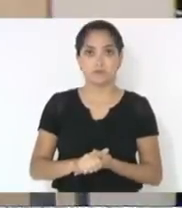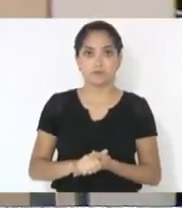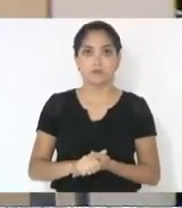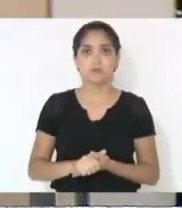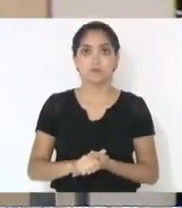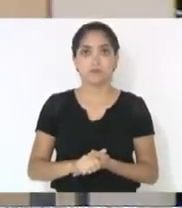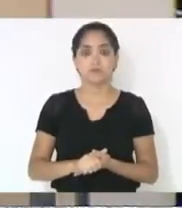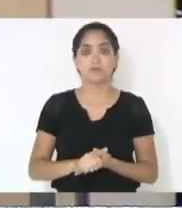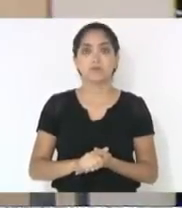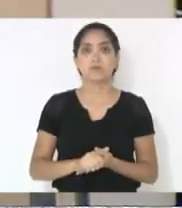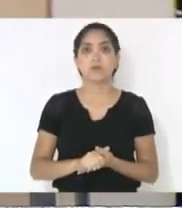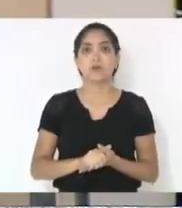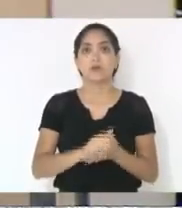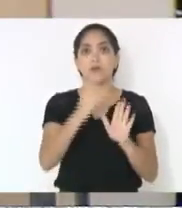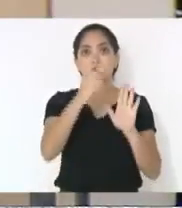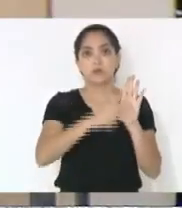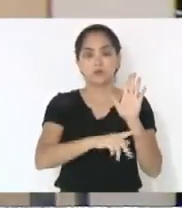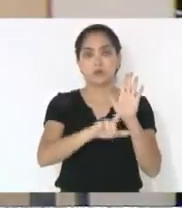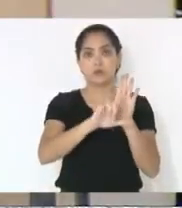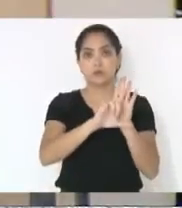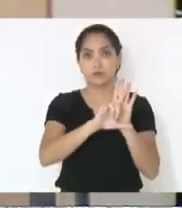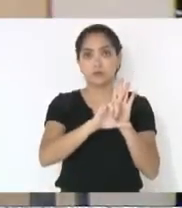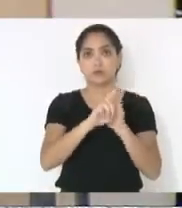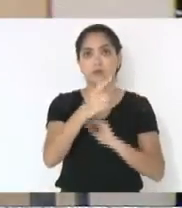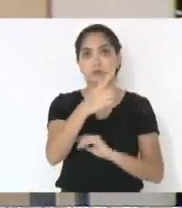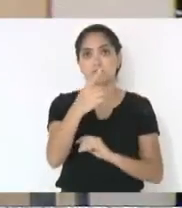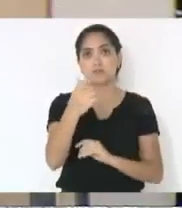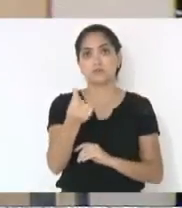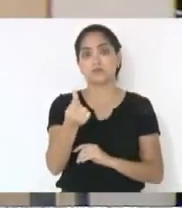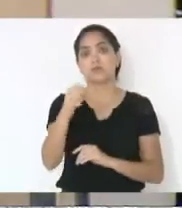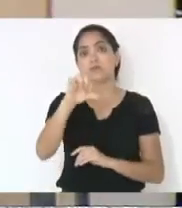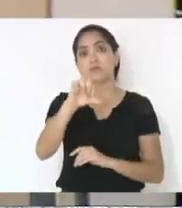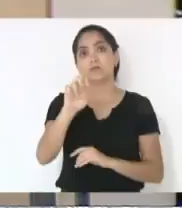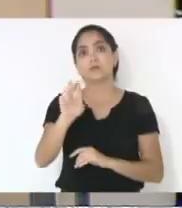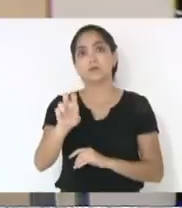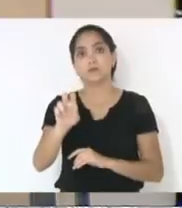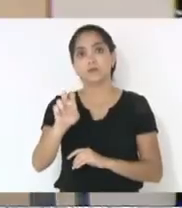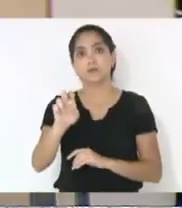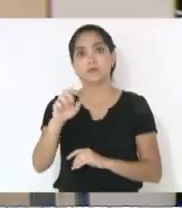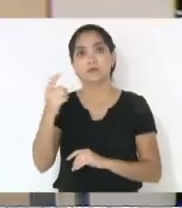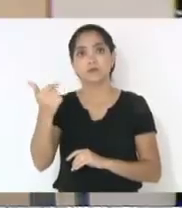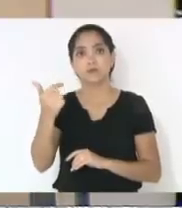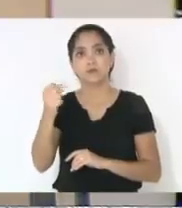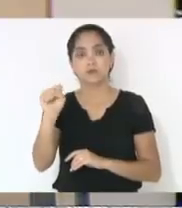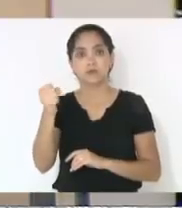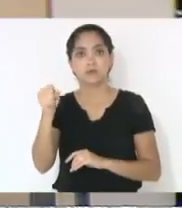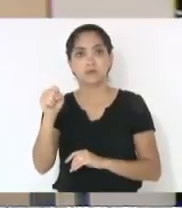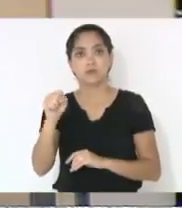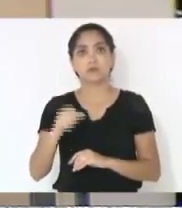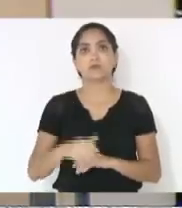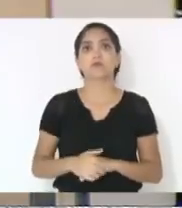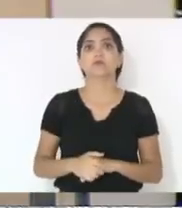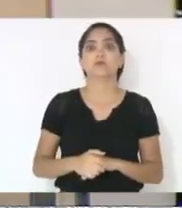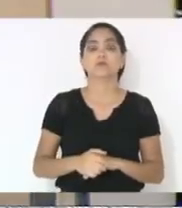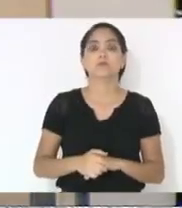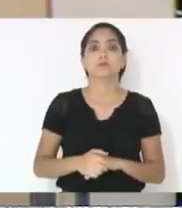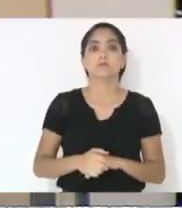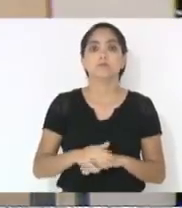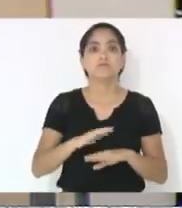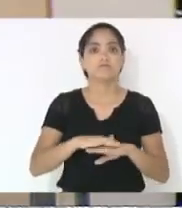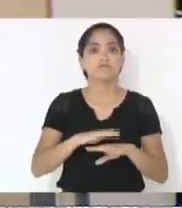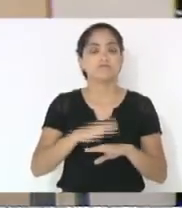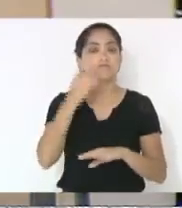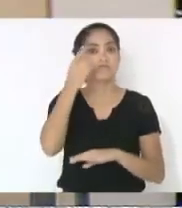Votação da redação final ao projeto de lei 195.5, de 2018, de autoria do deputado Luiz